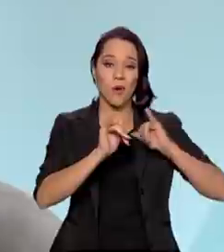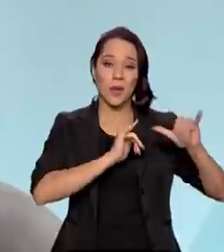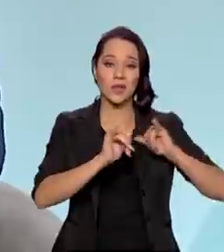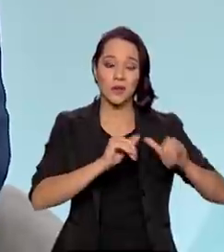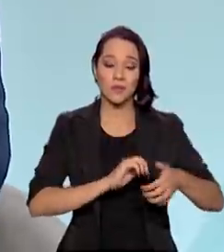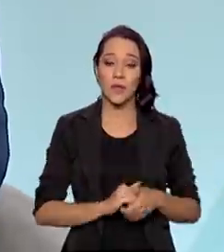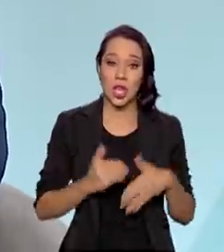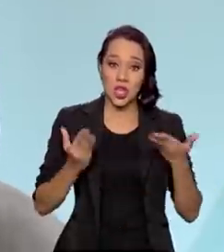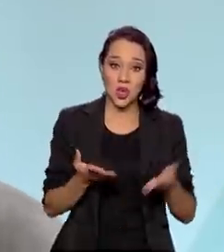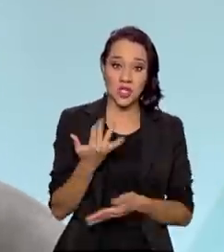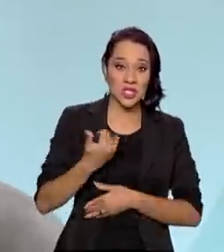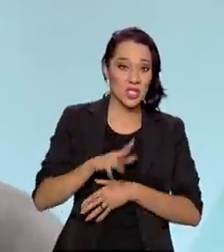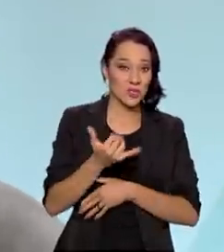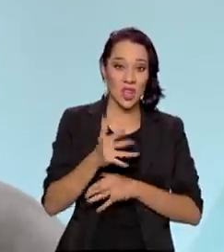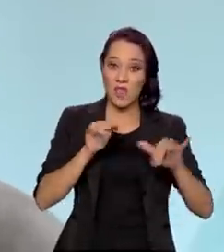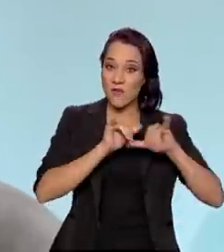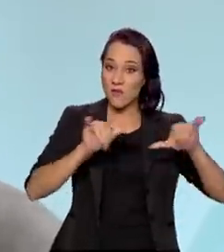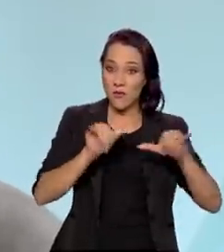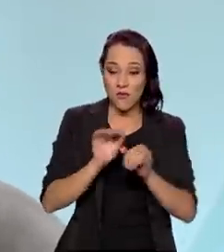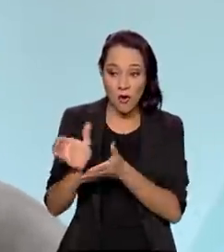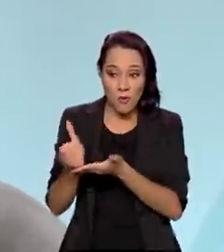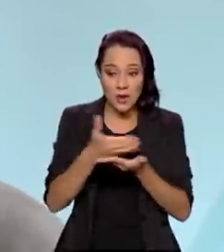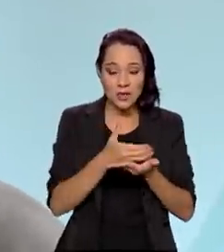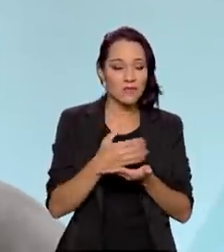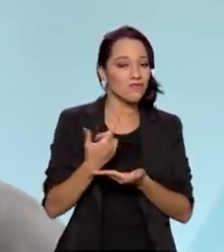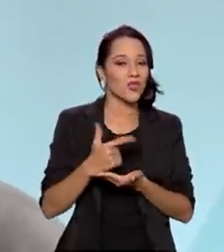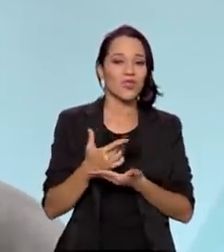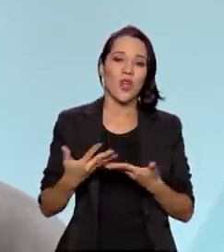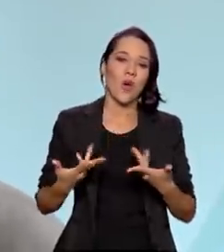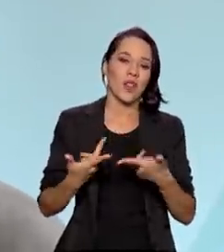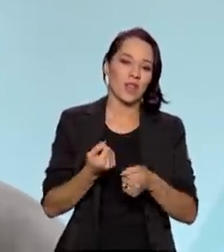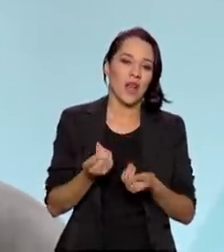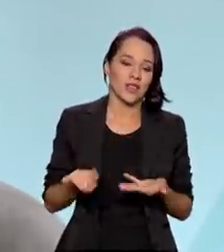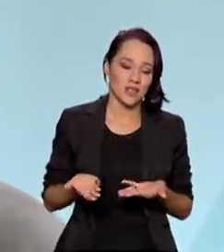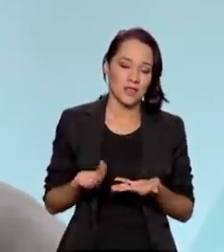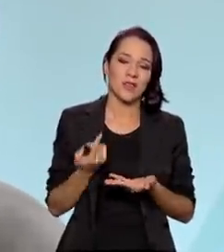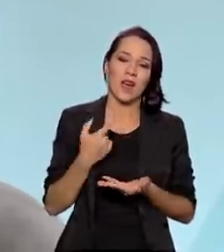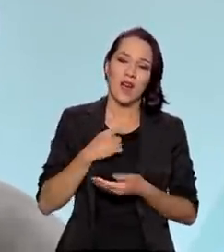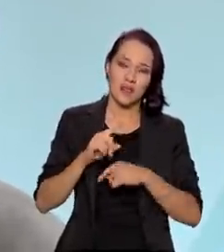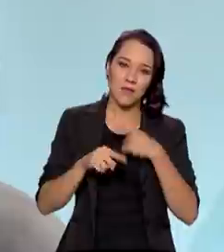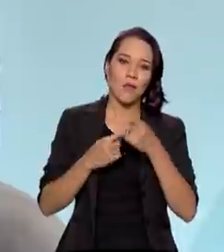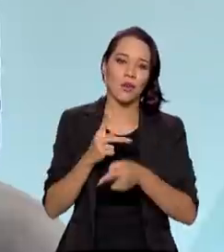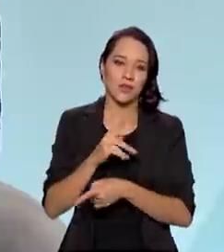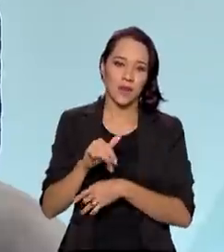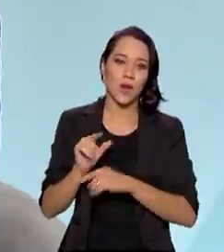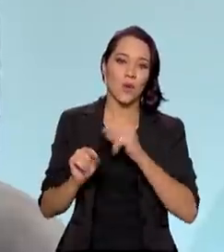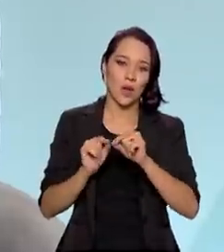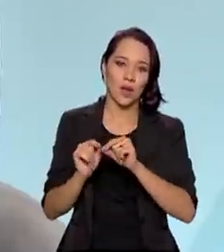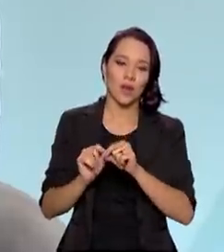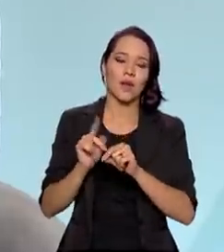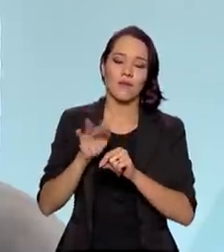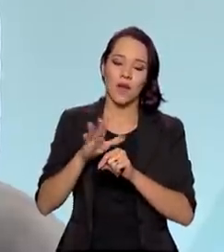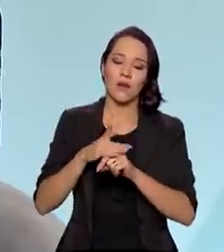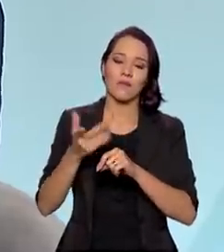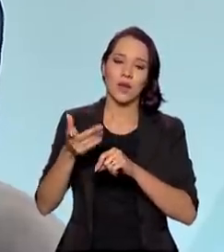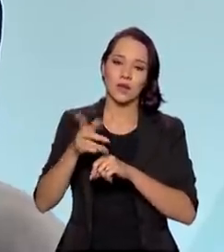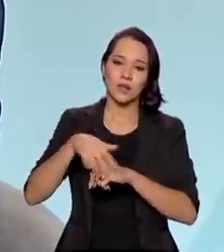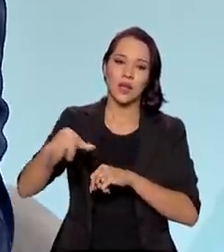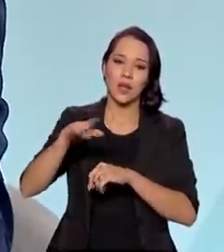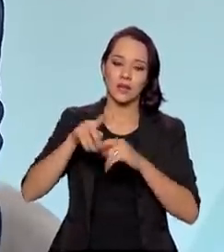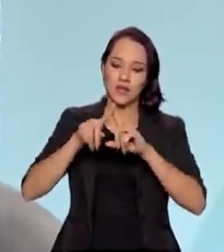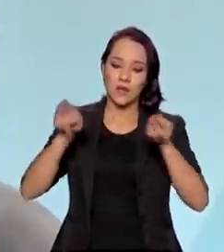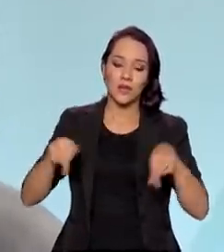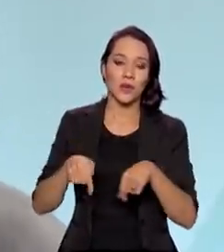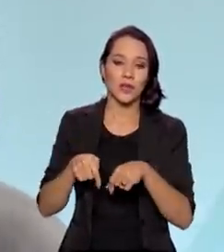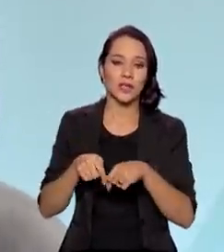hoje, sem dados, você não tem informação de qualidade. Isso passará necessariamente pelos servidores, e aí eu